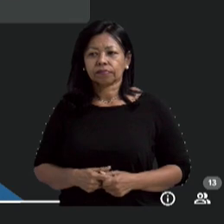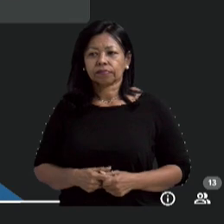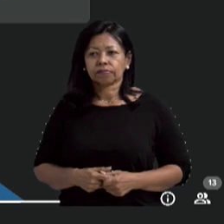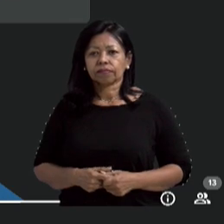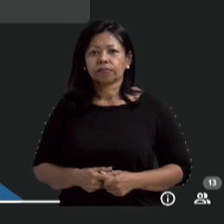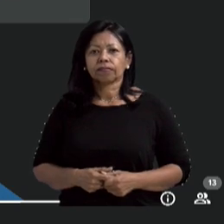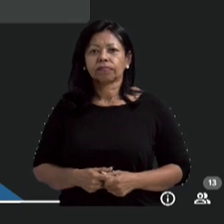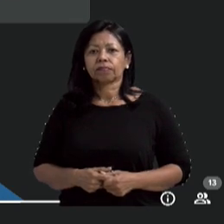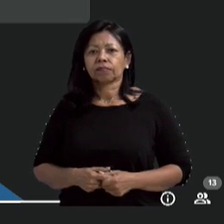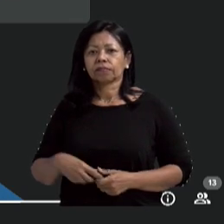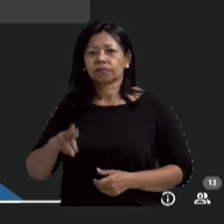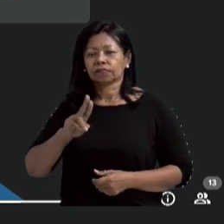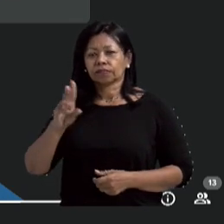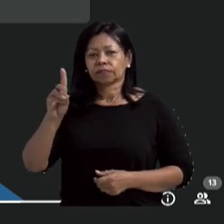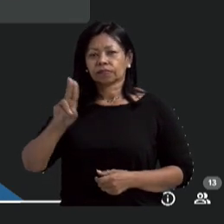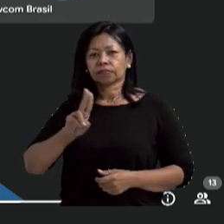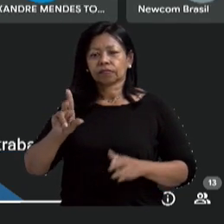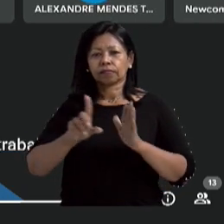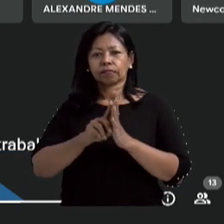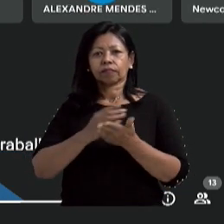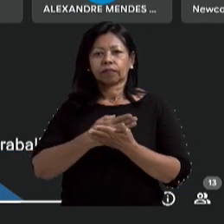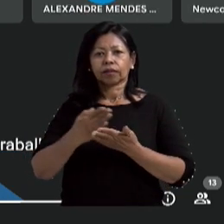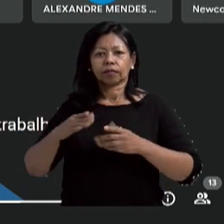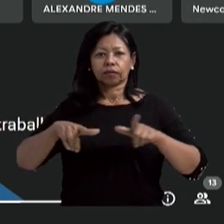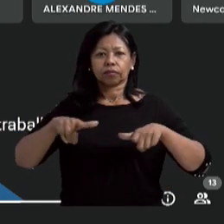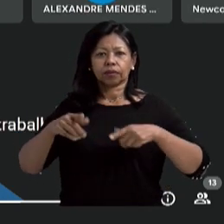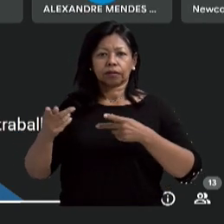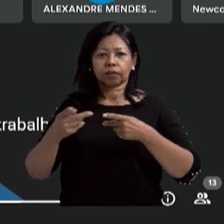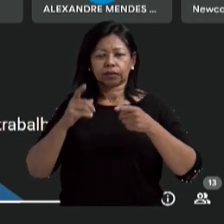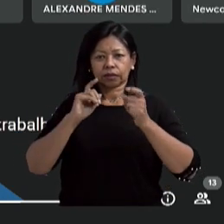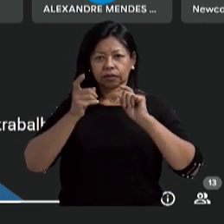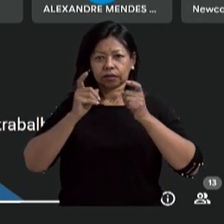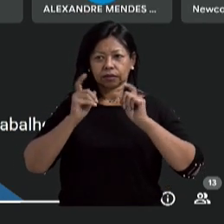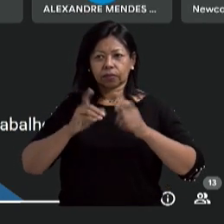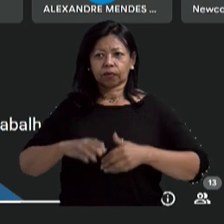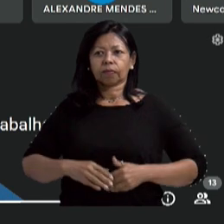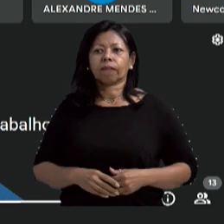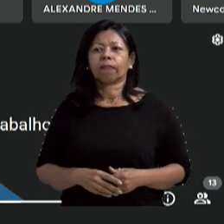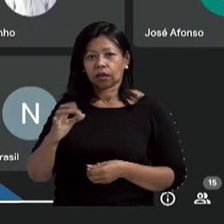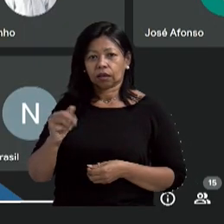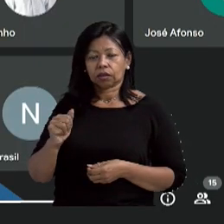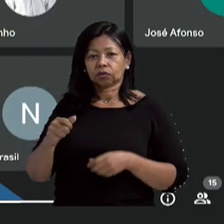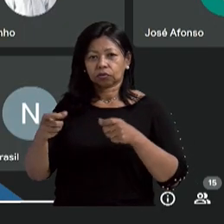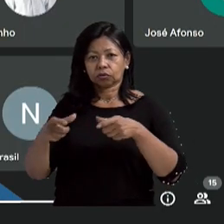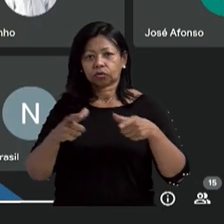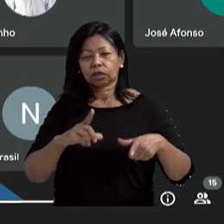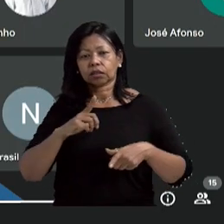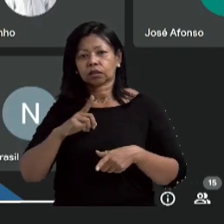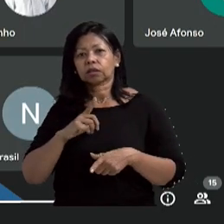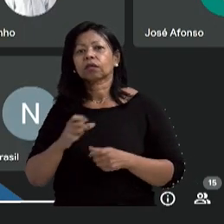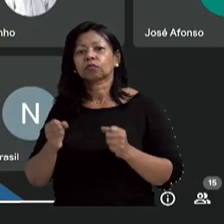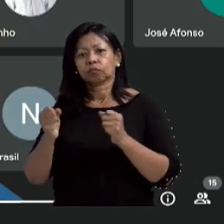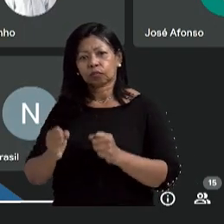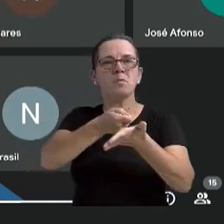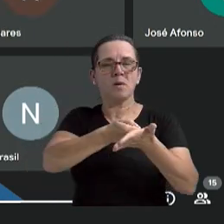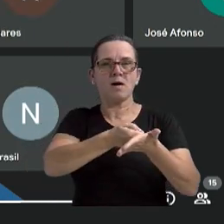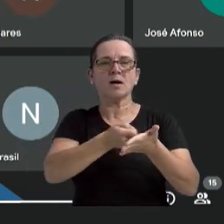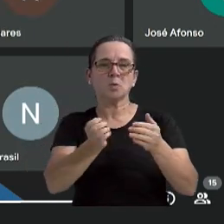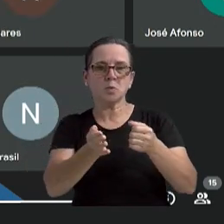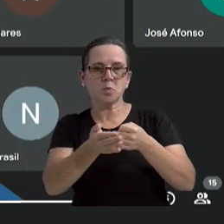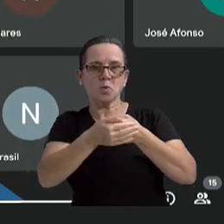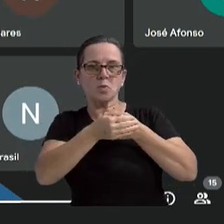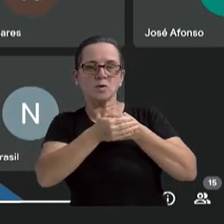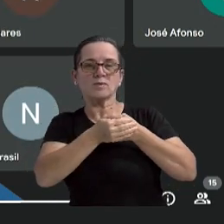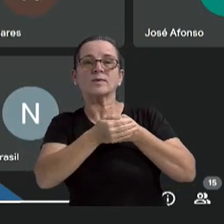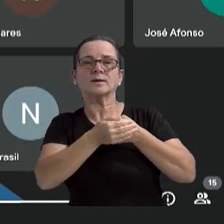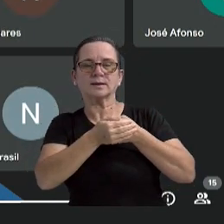Vendo o número legal, em nome de Deus, da lei declara aberto o trabalho da... 22ª Sessão Ordinária da Câmara de Cubatão. O vereador Rony Dubar estava